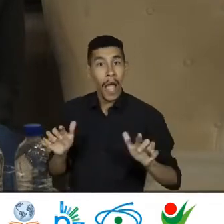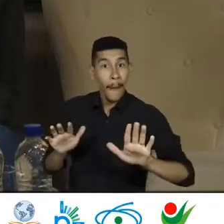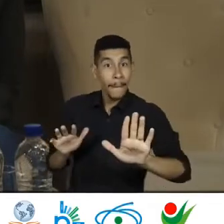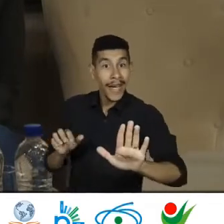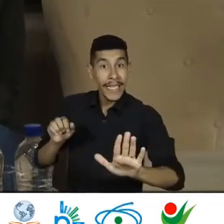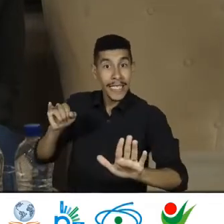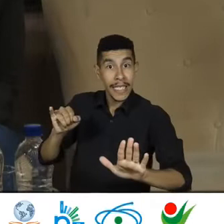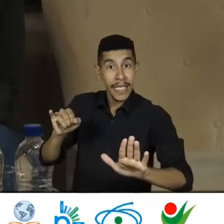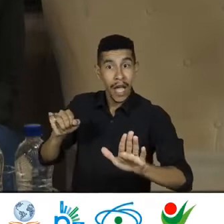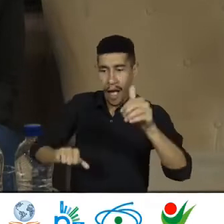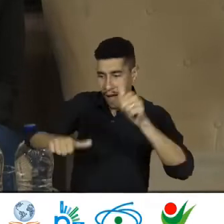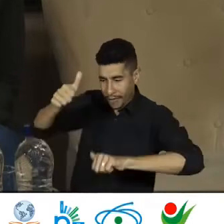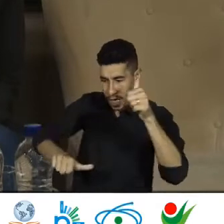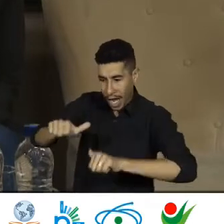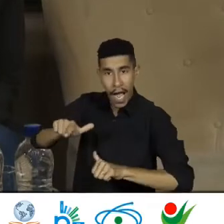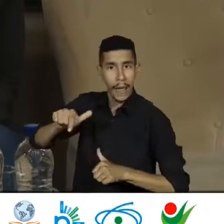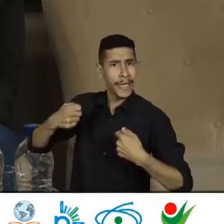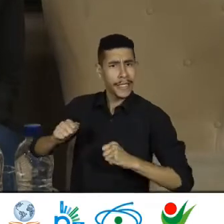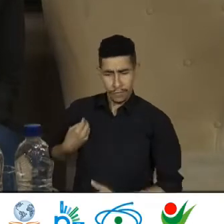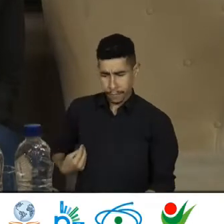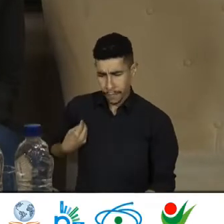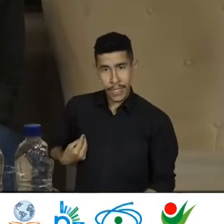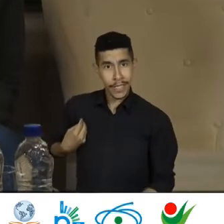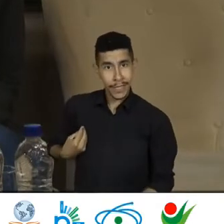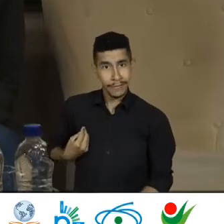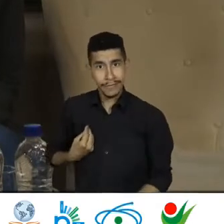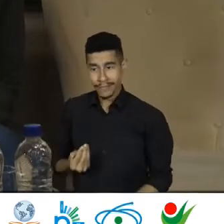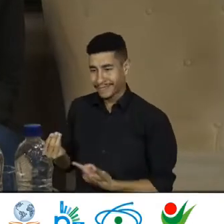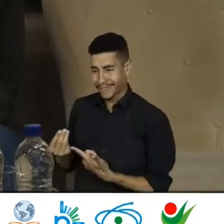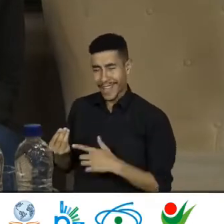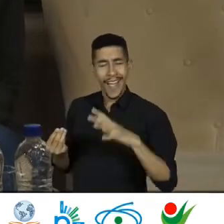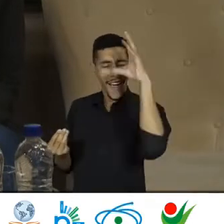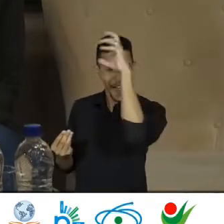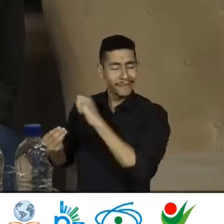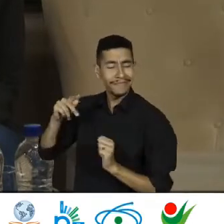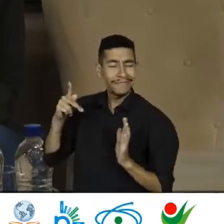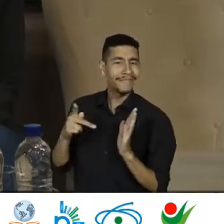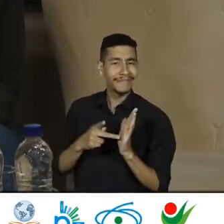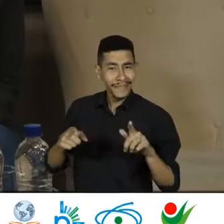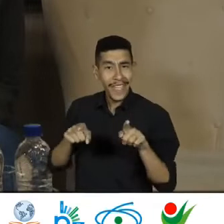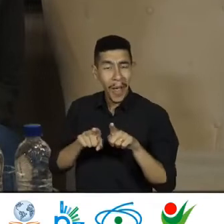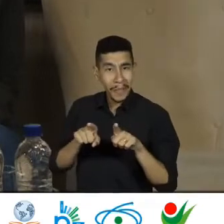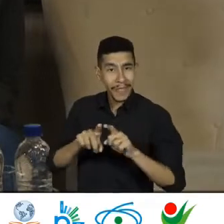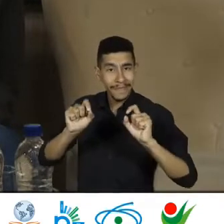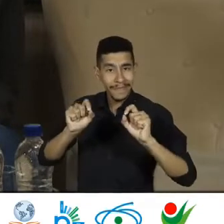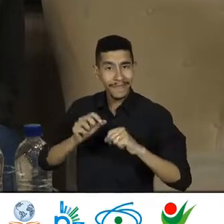boa também.